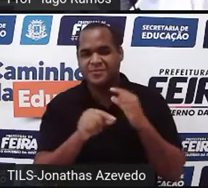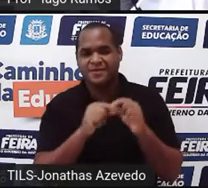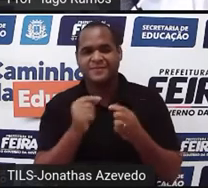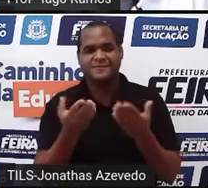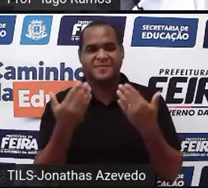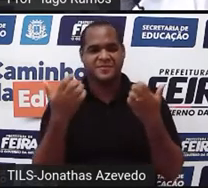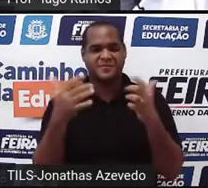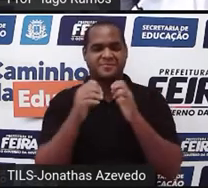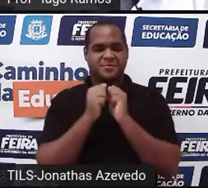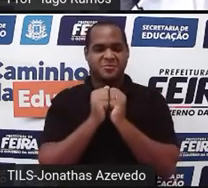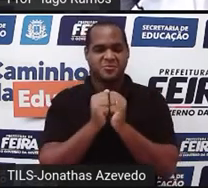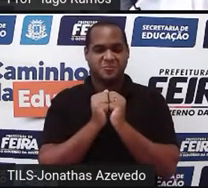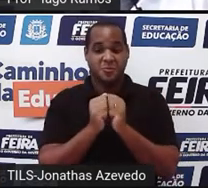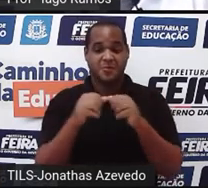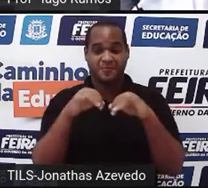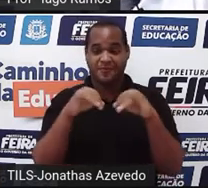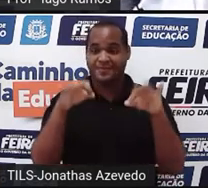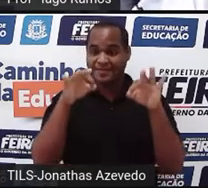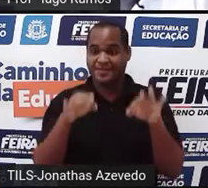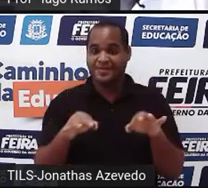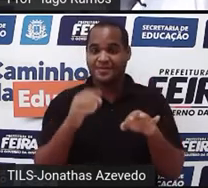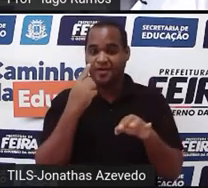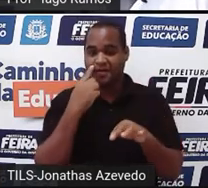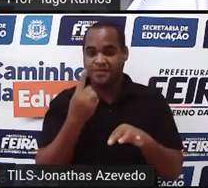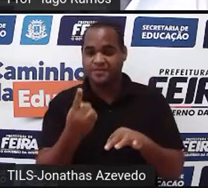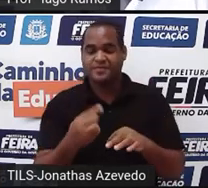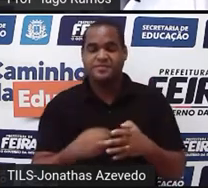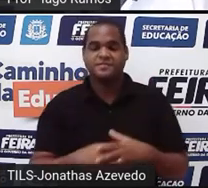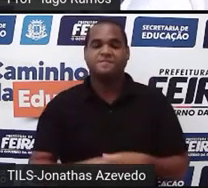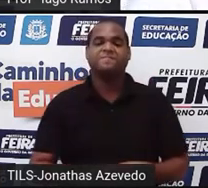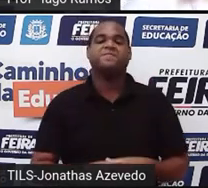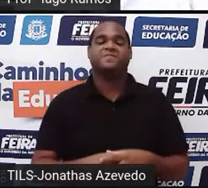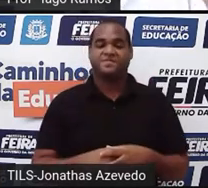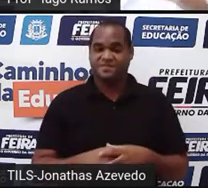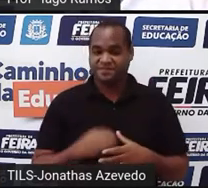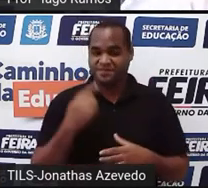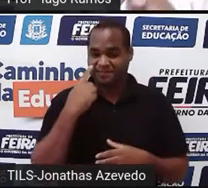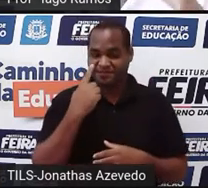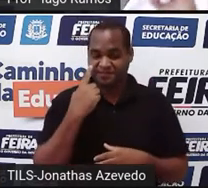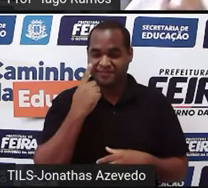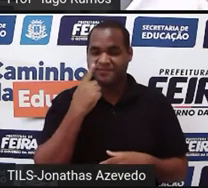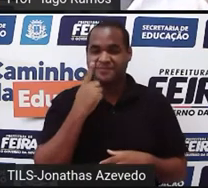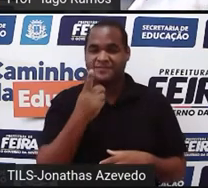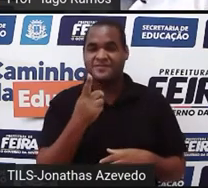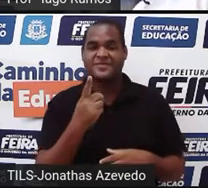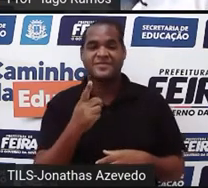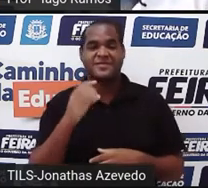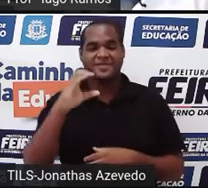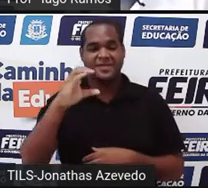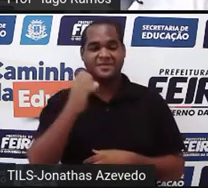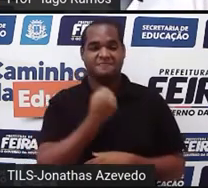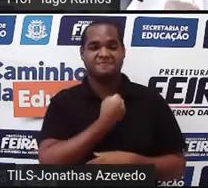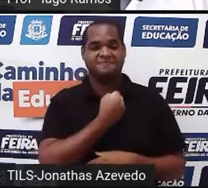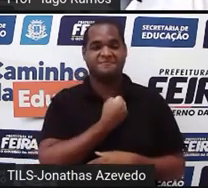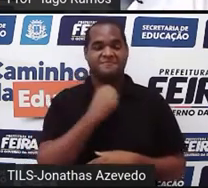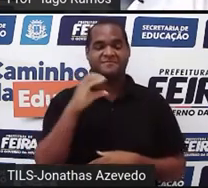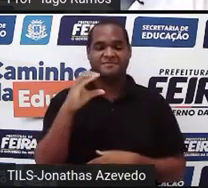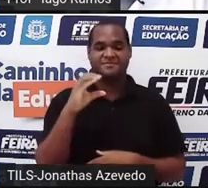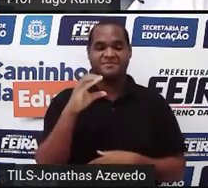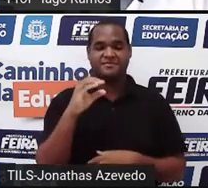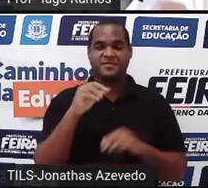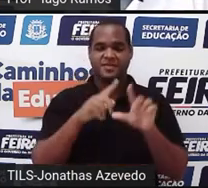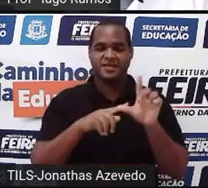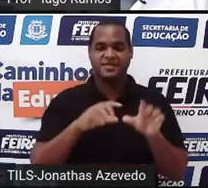comigo divulgando a resposta correta. É o que está ali no item C. O que